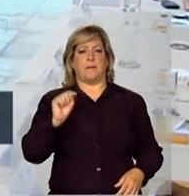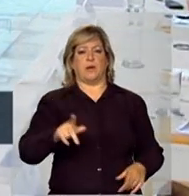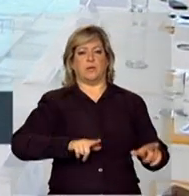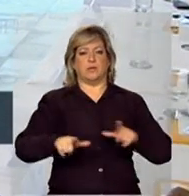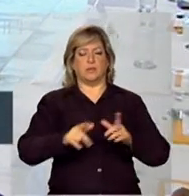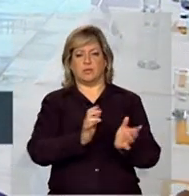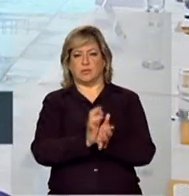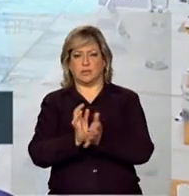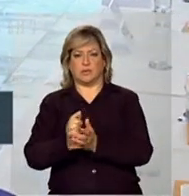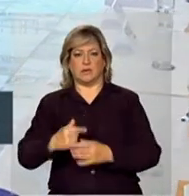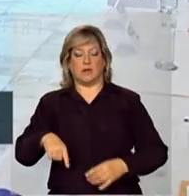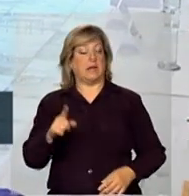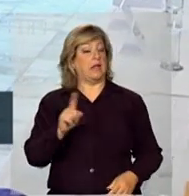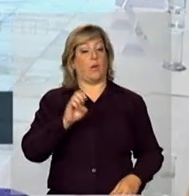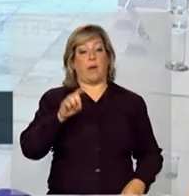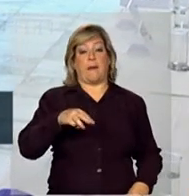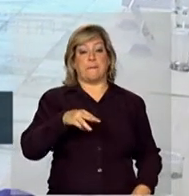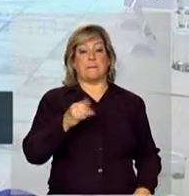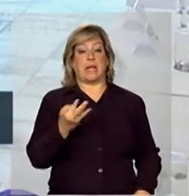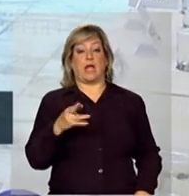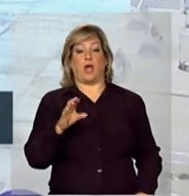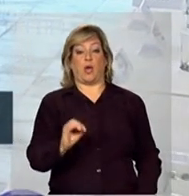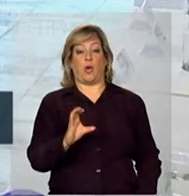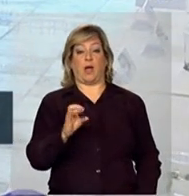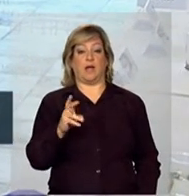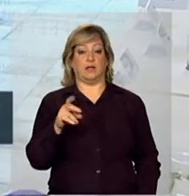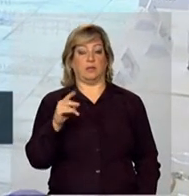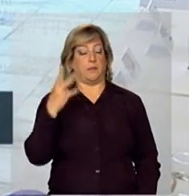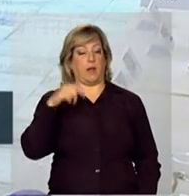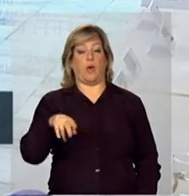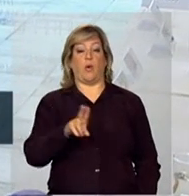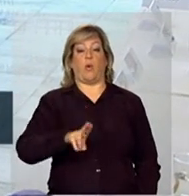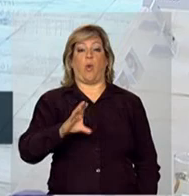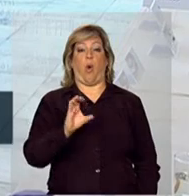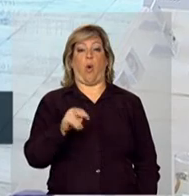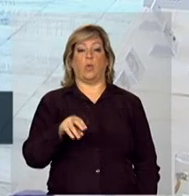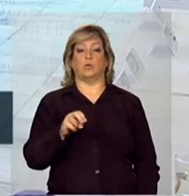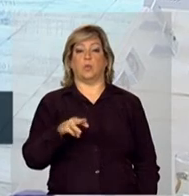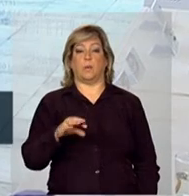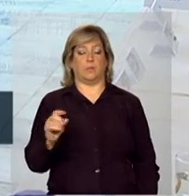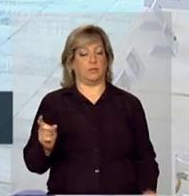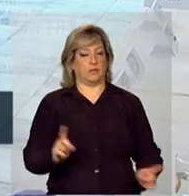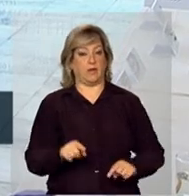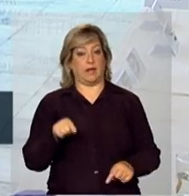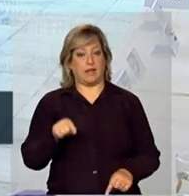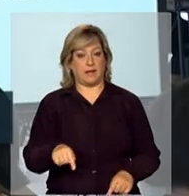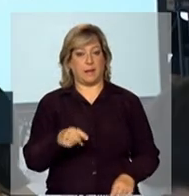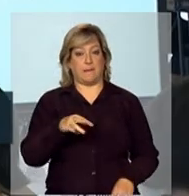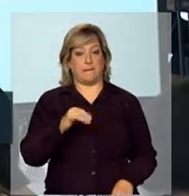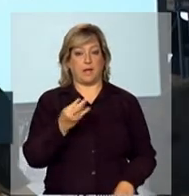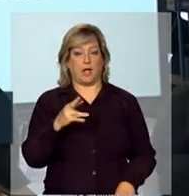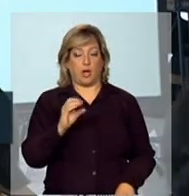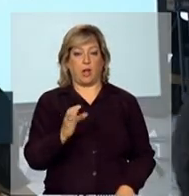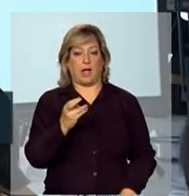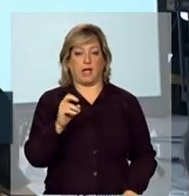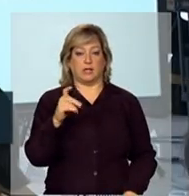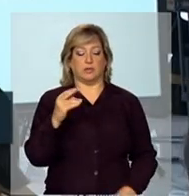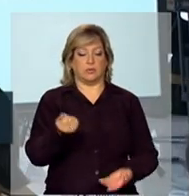ações não são microcrédito para consumo, essas ações são microcrédito para produção.